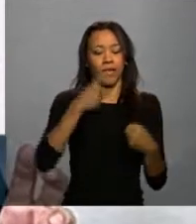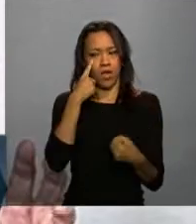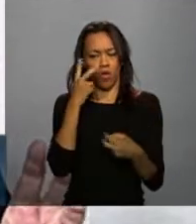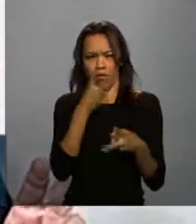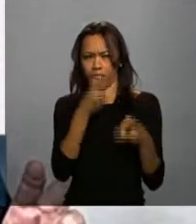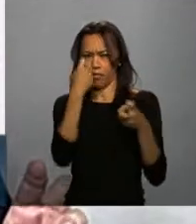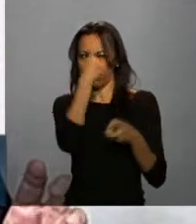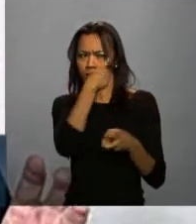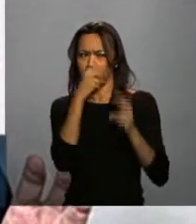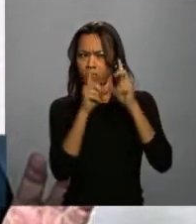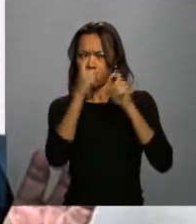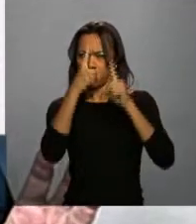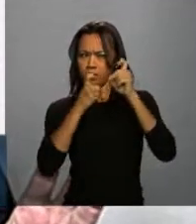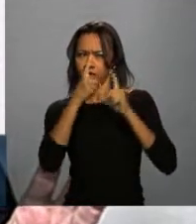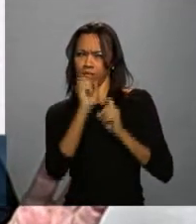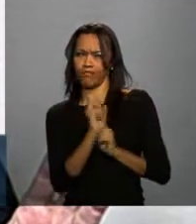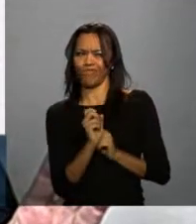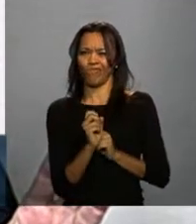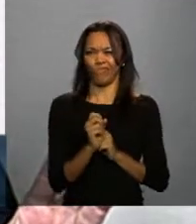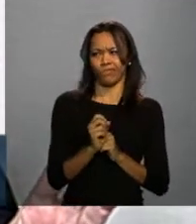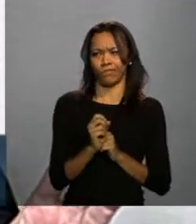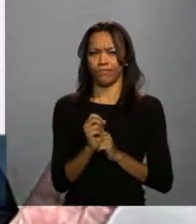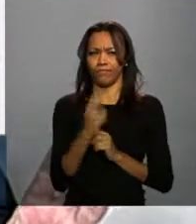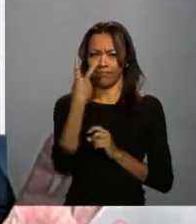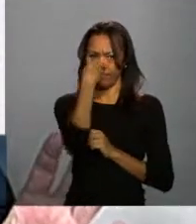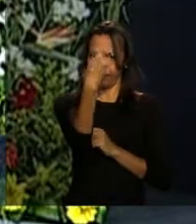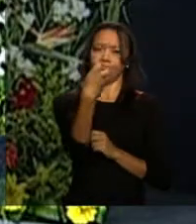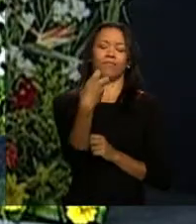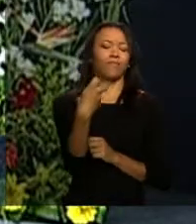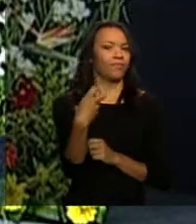de muitos de vocês um certo ar de desconfiança.